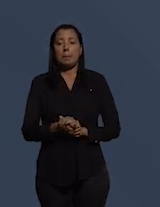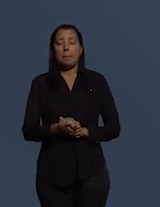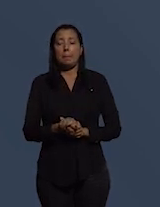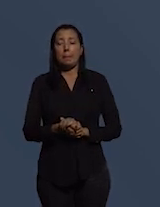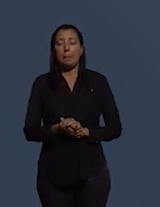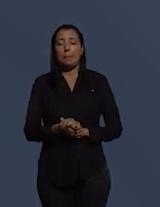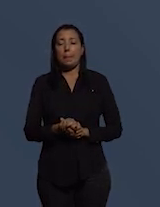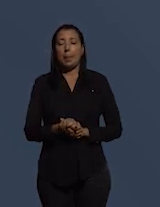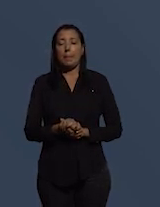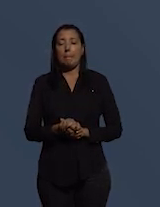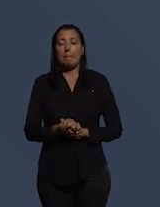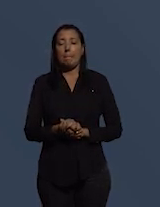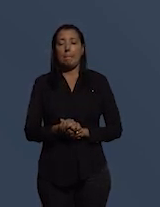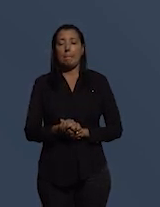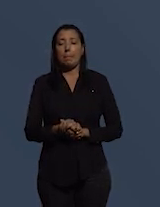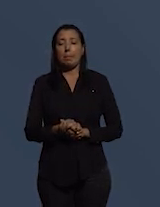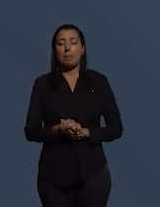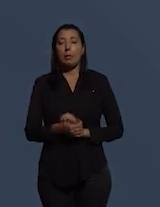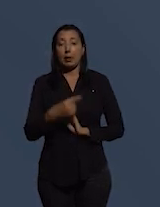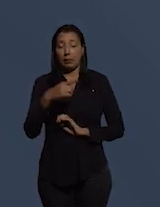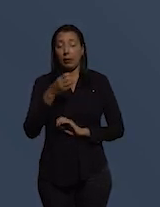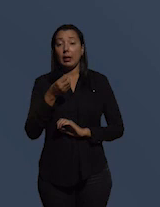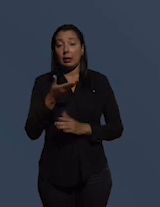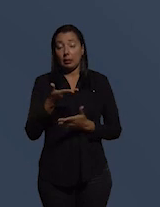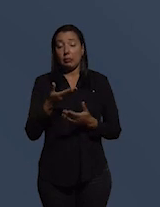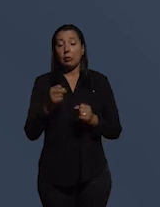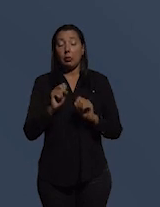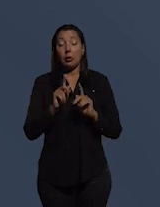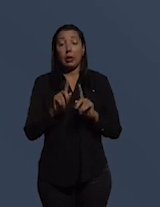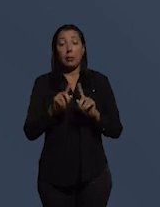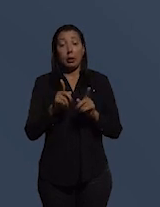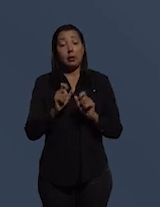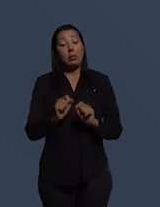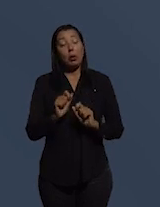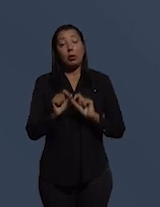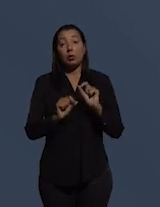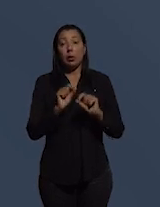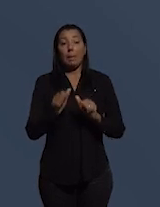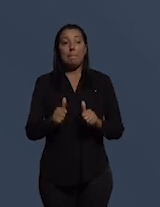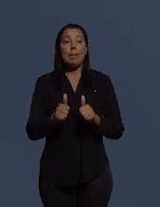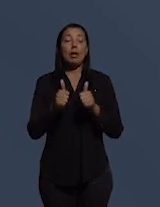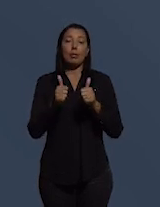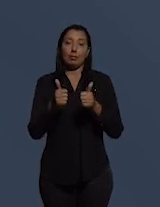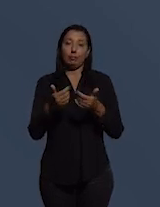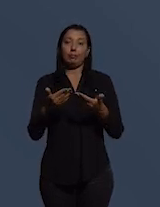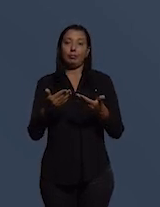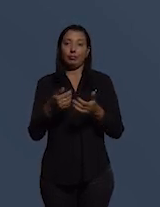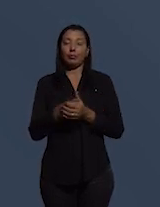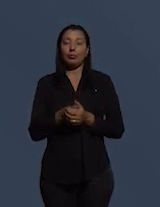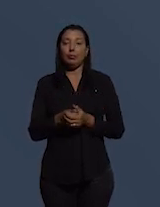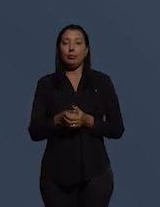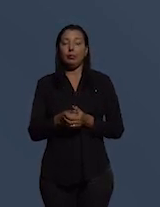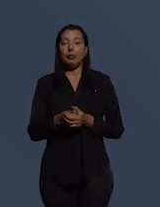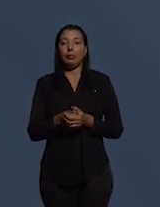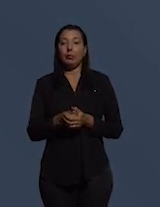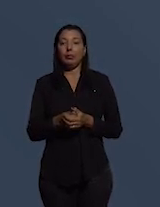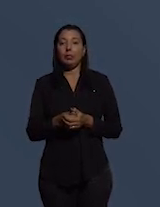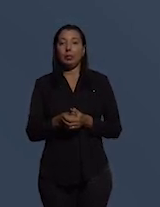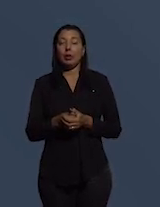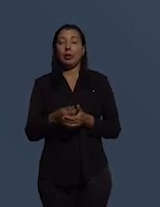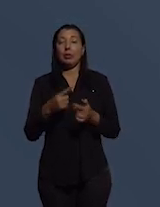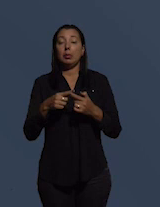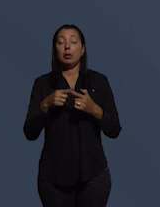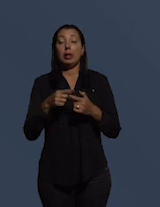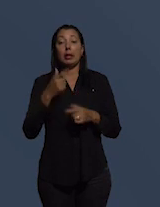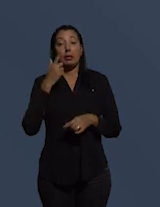vai bem mas que poderia ser muito melhor o que você vê